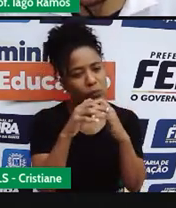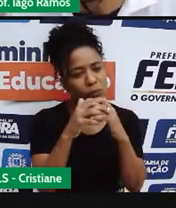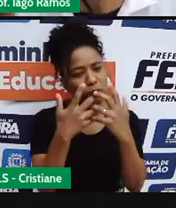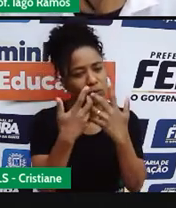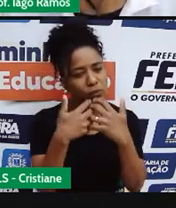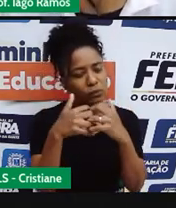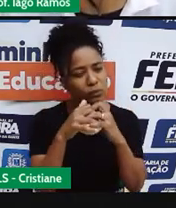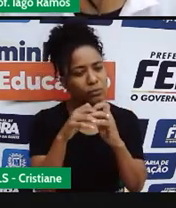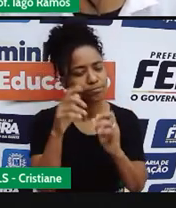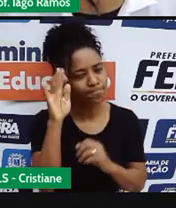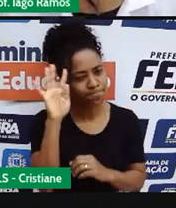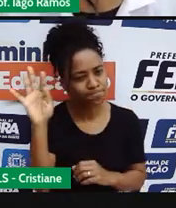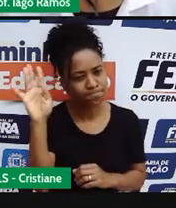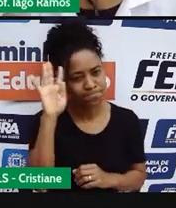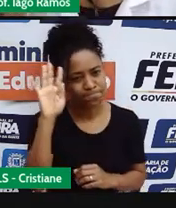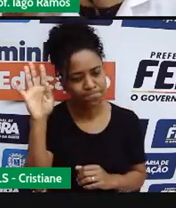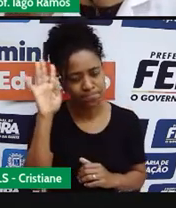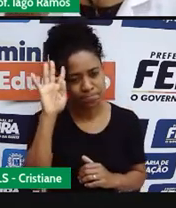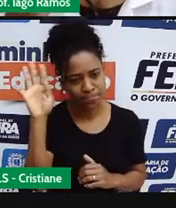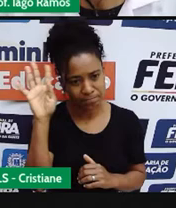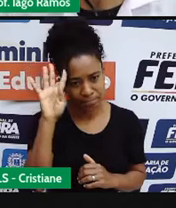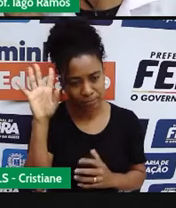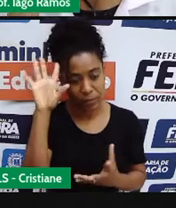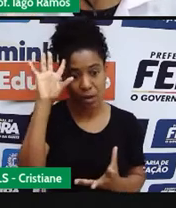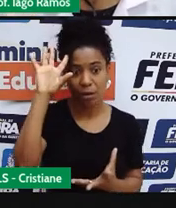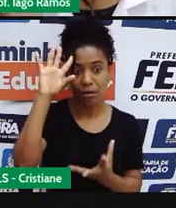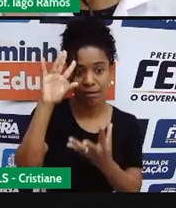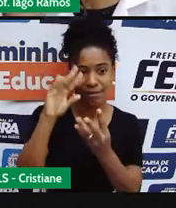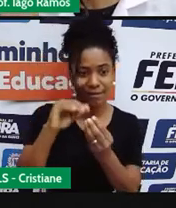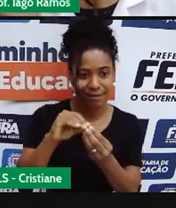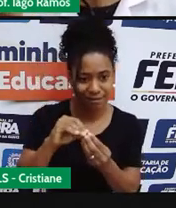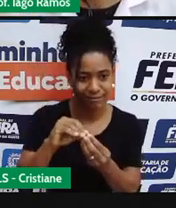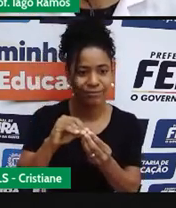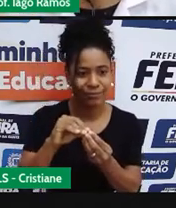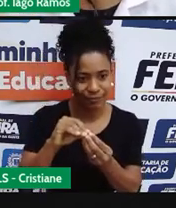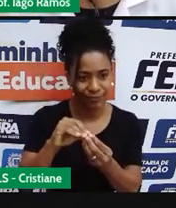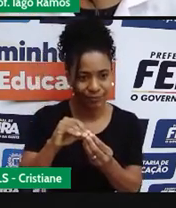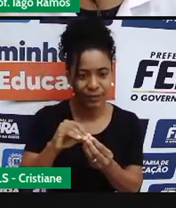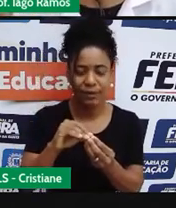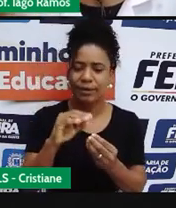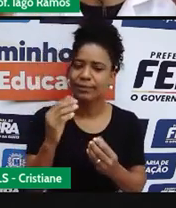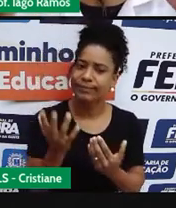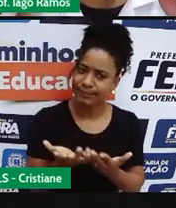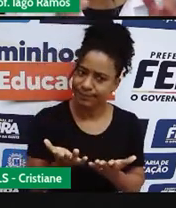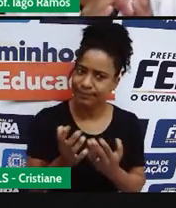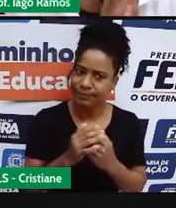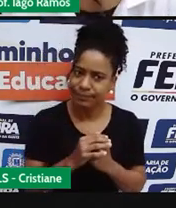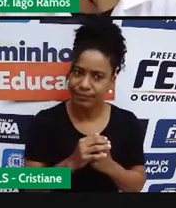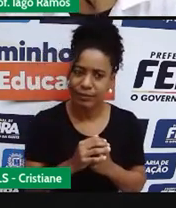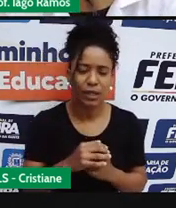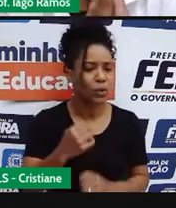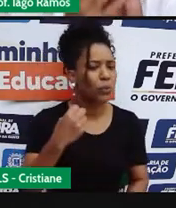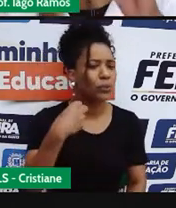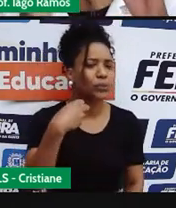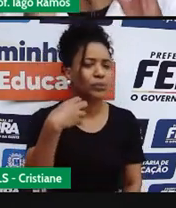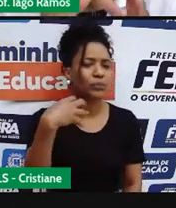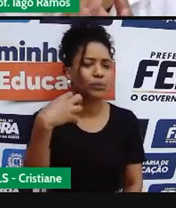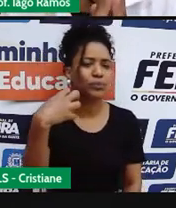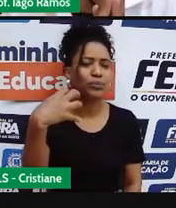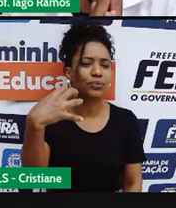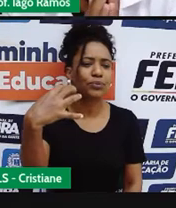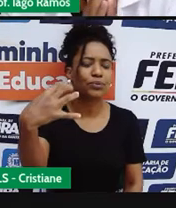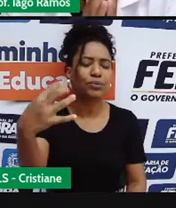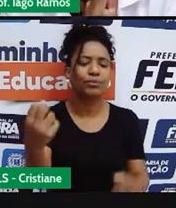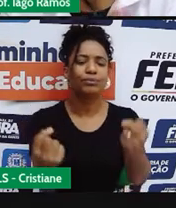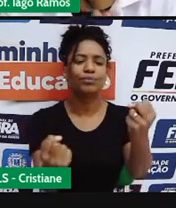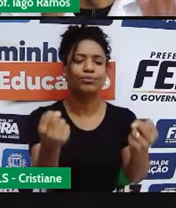certo? Então, a ideia é essa. Então, pense apenas no que acontece. Você está viajando a 80